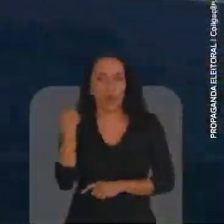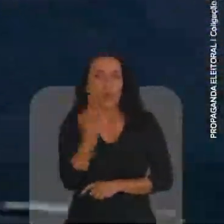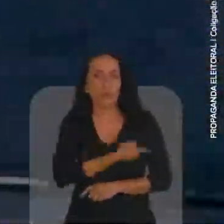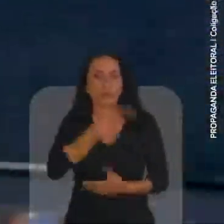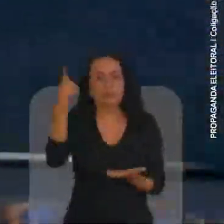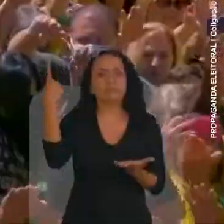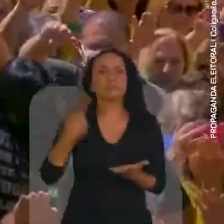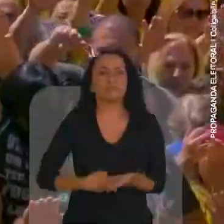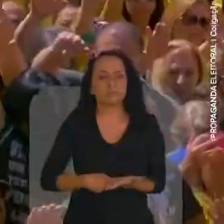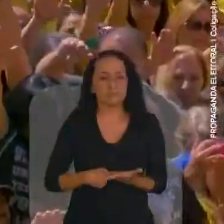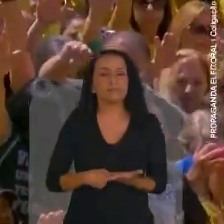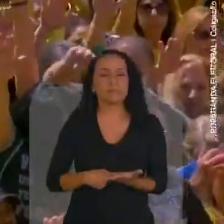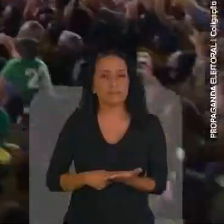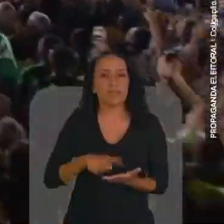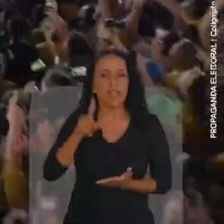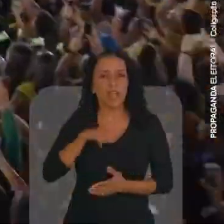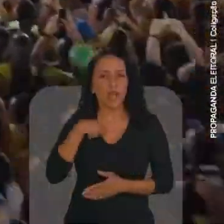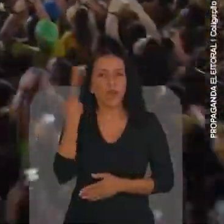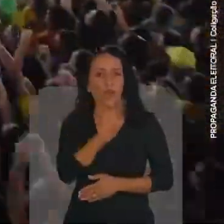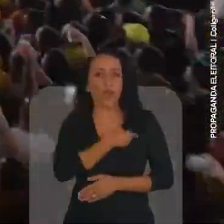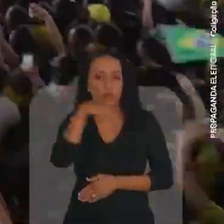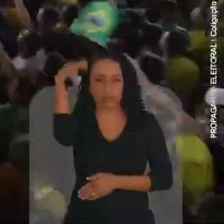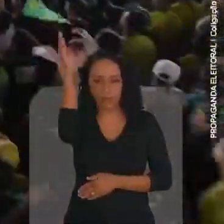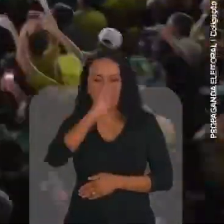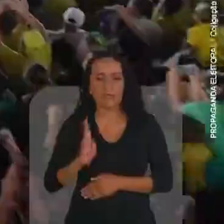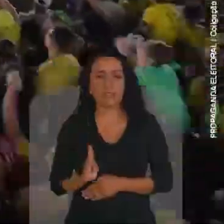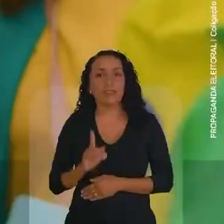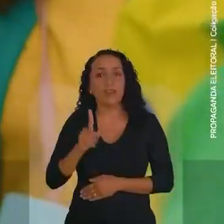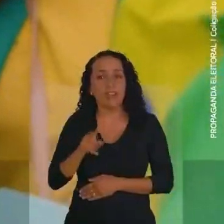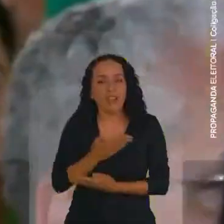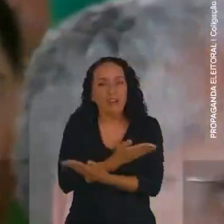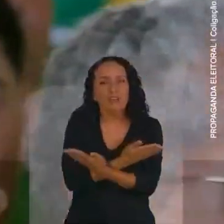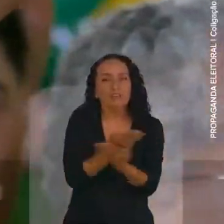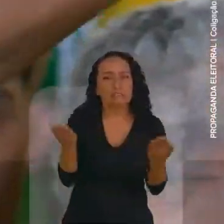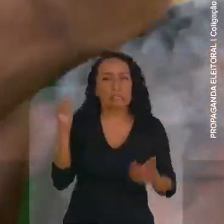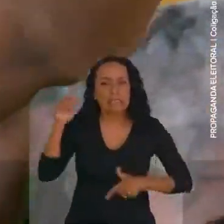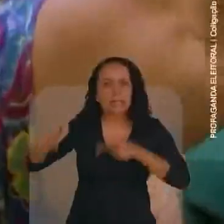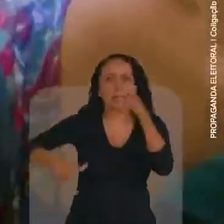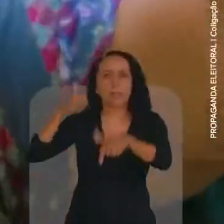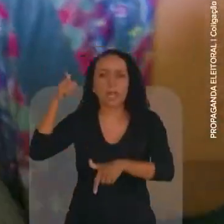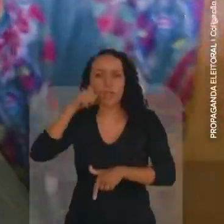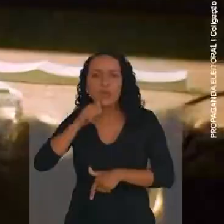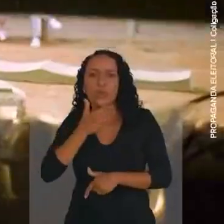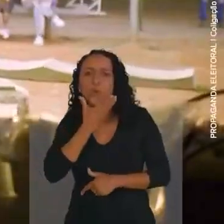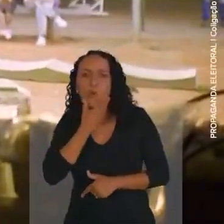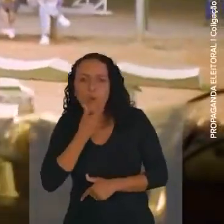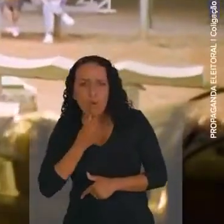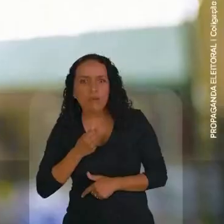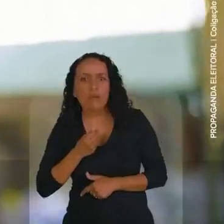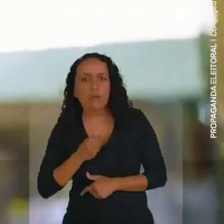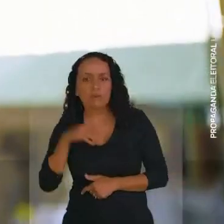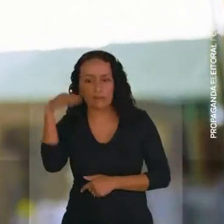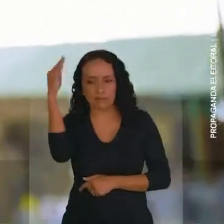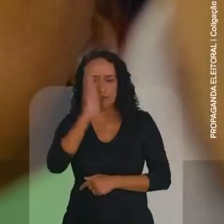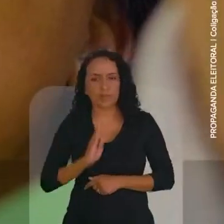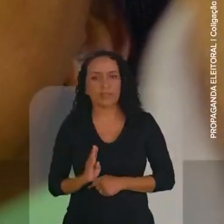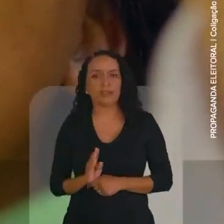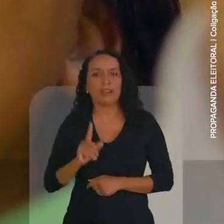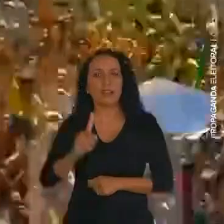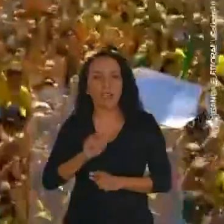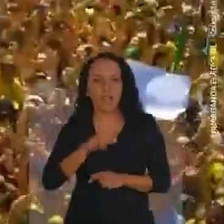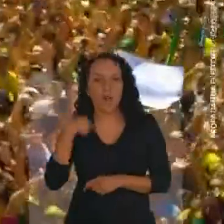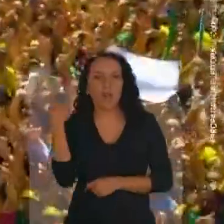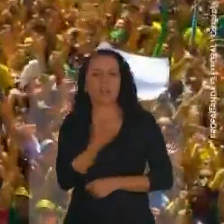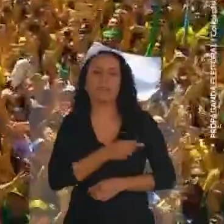nosso compromisso é com o nosso Brasil. É com você, trabalhador, trabalhadora brasileira. É